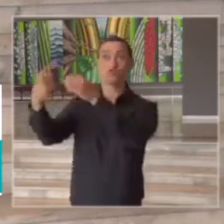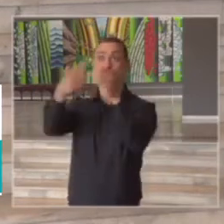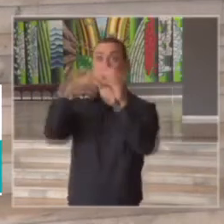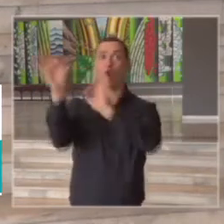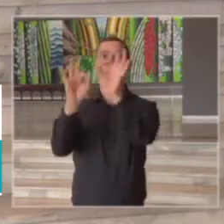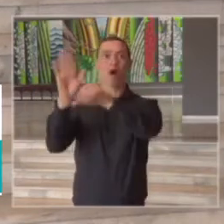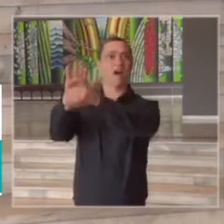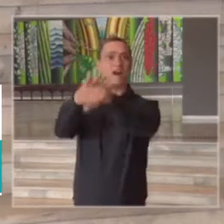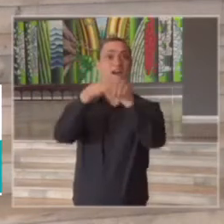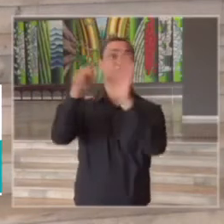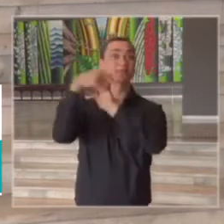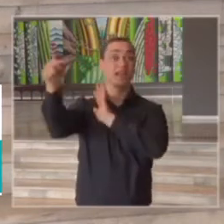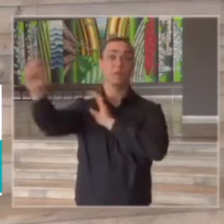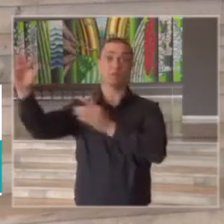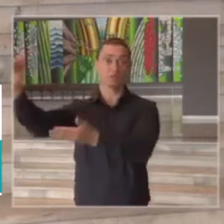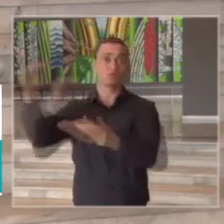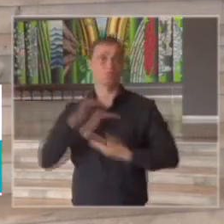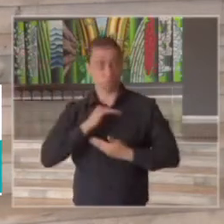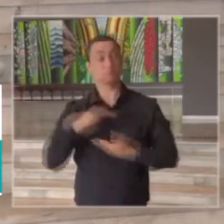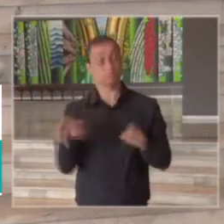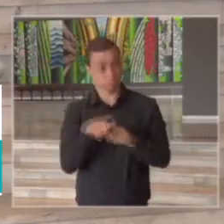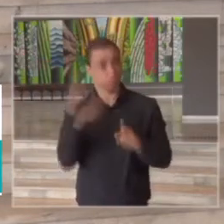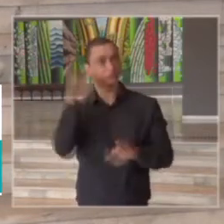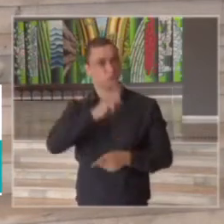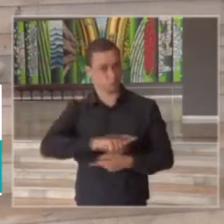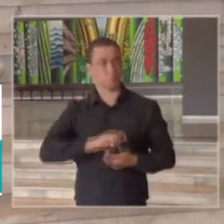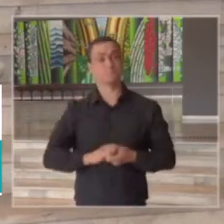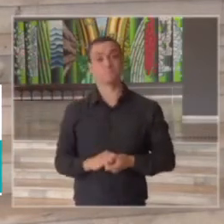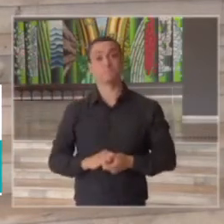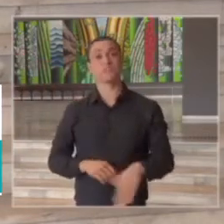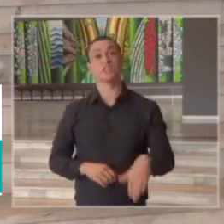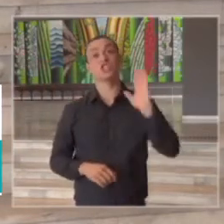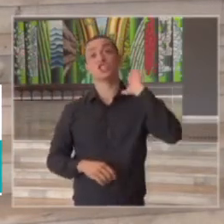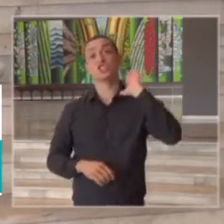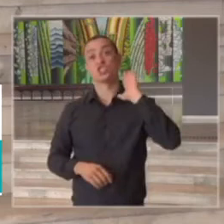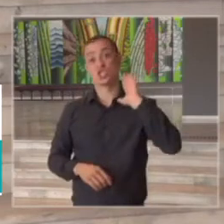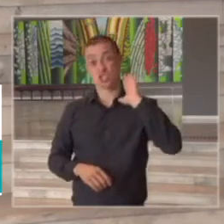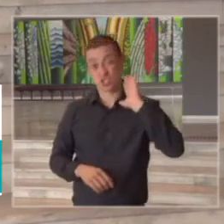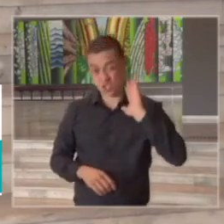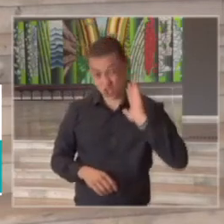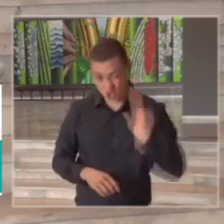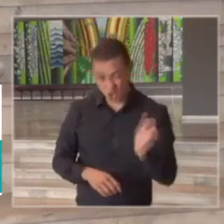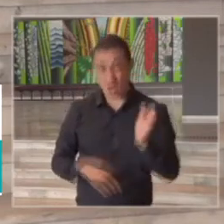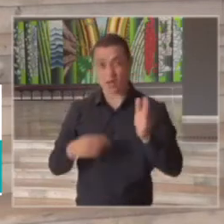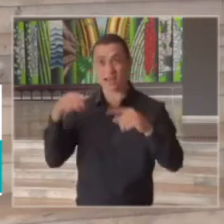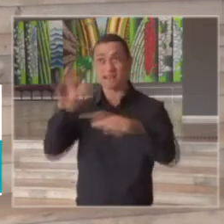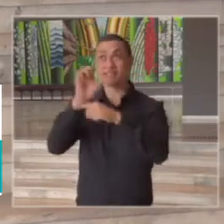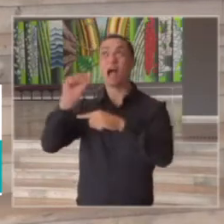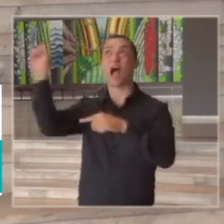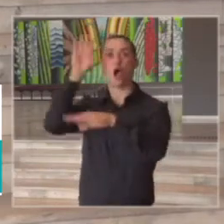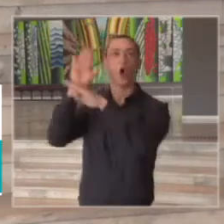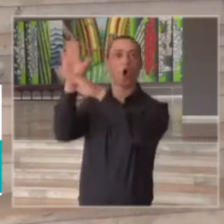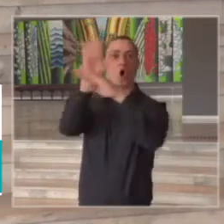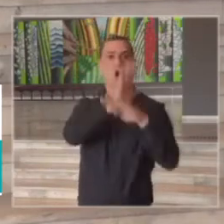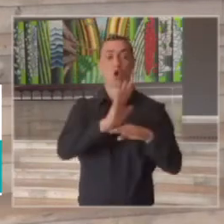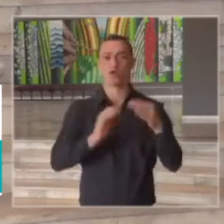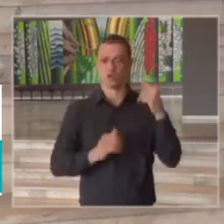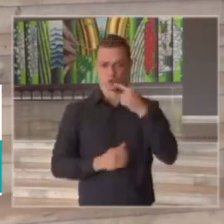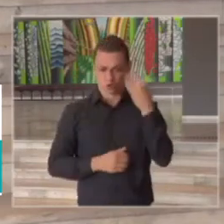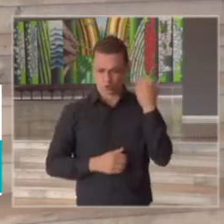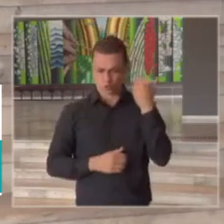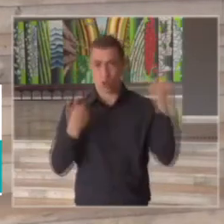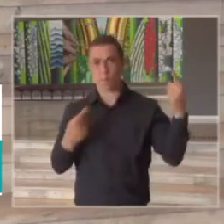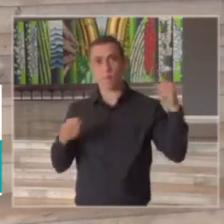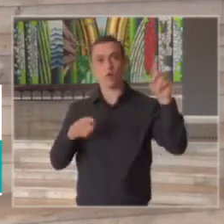organizando para mandar esses exames já temos inclusive ajudado outros estados recentemente fizemos uma